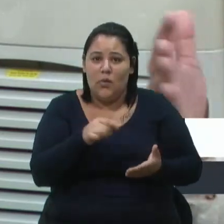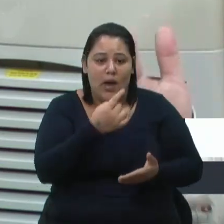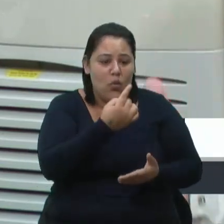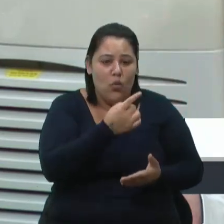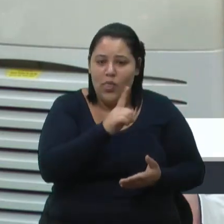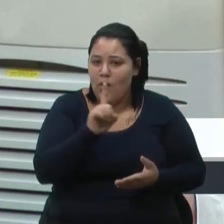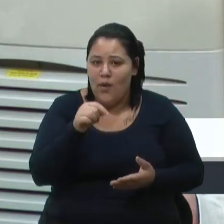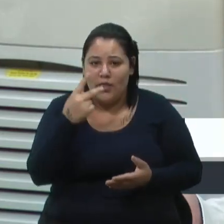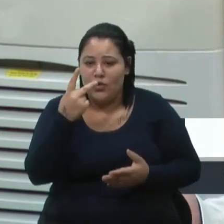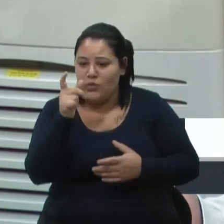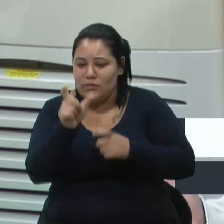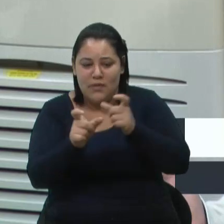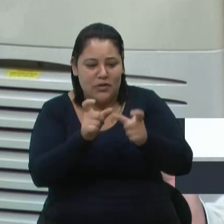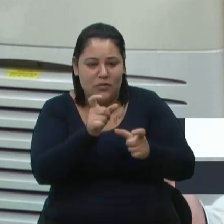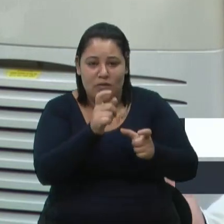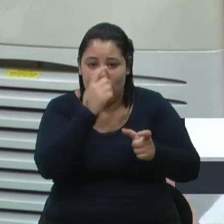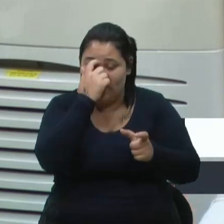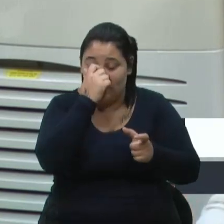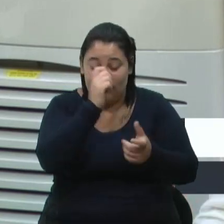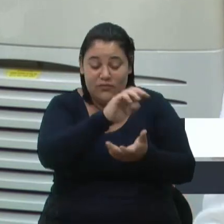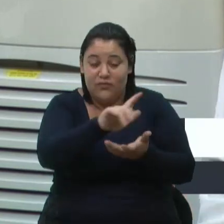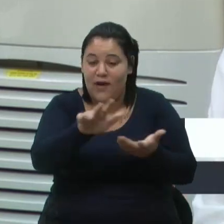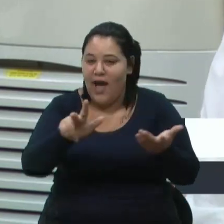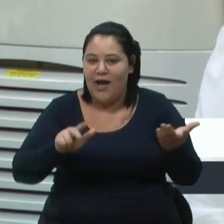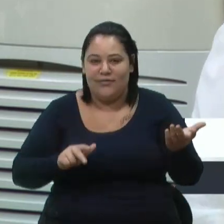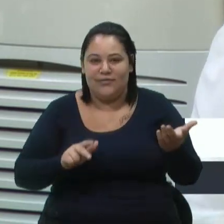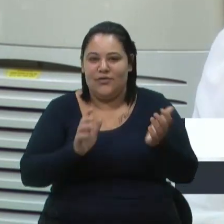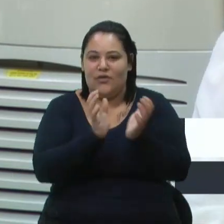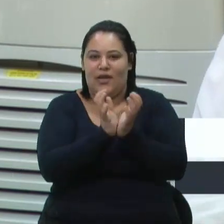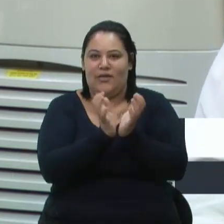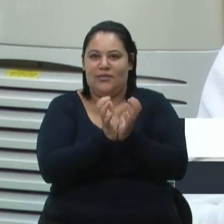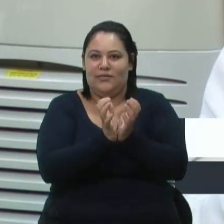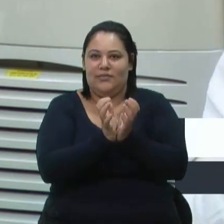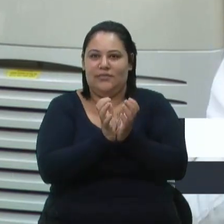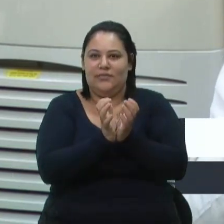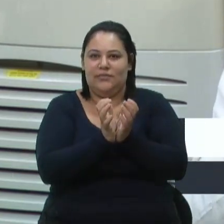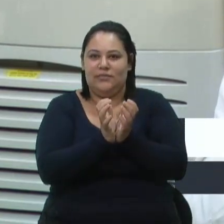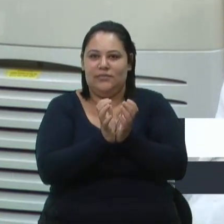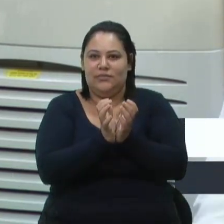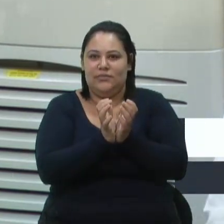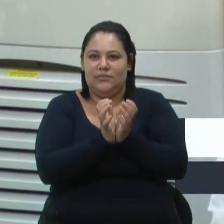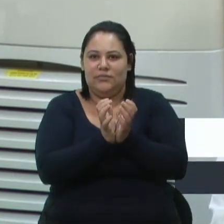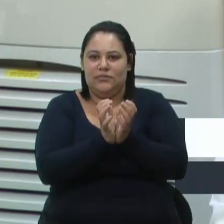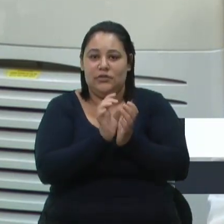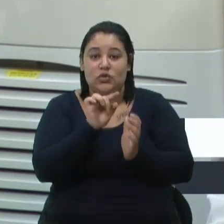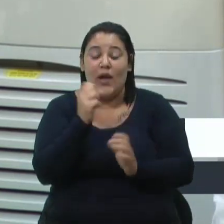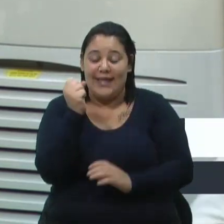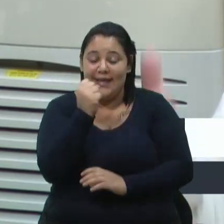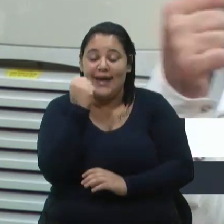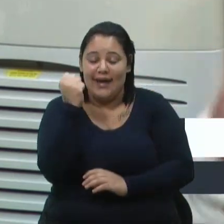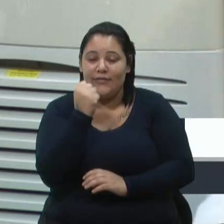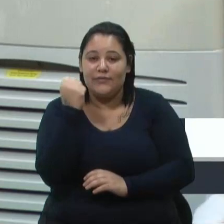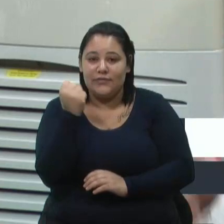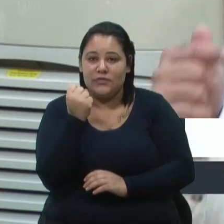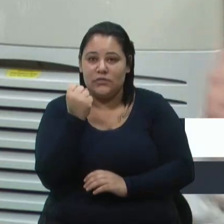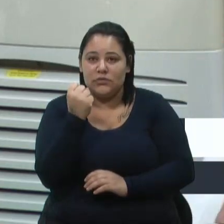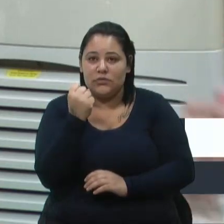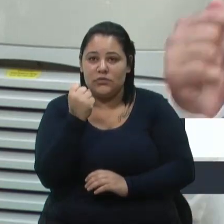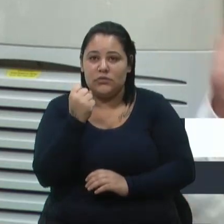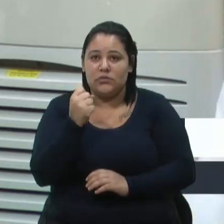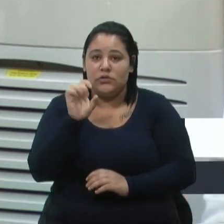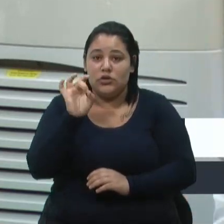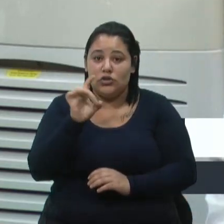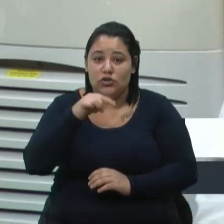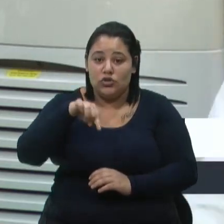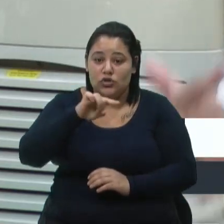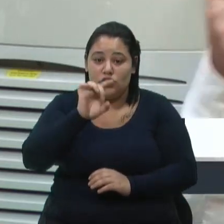inúmeros colegas nesse caso. Então, a situação é extremamente grave, e nós só vamos